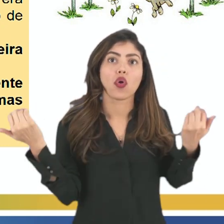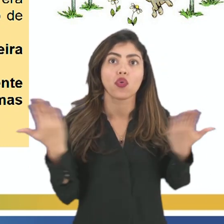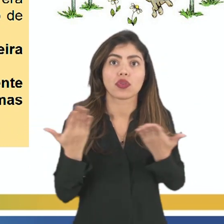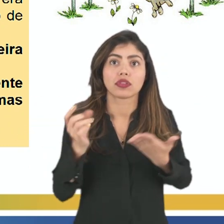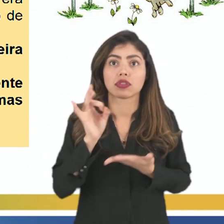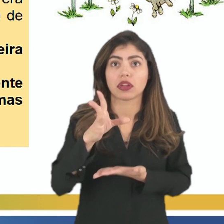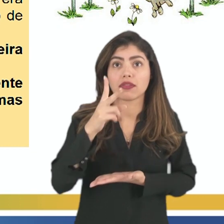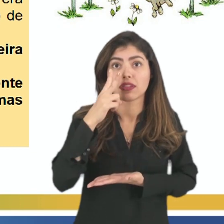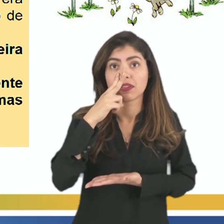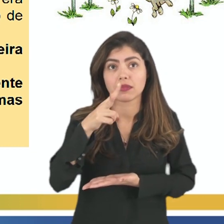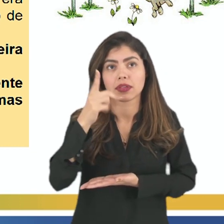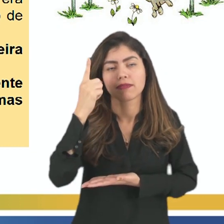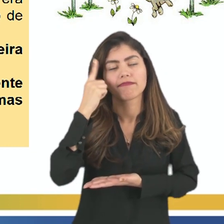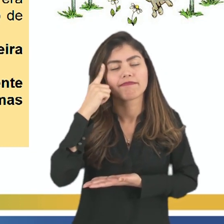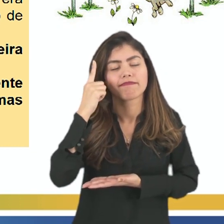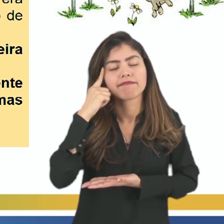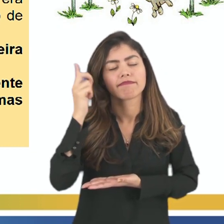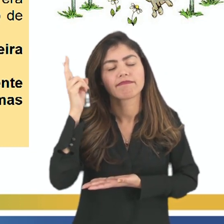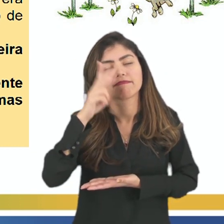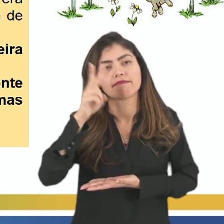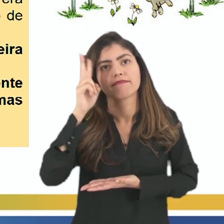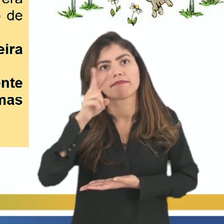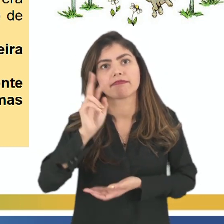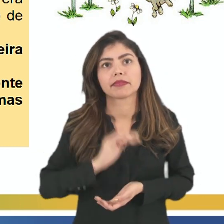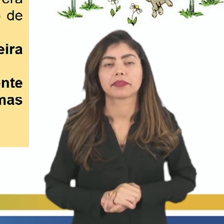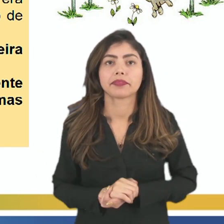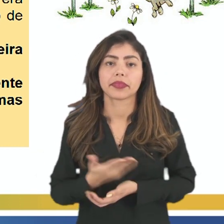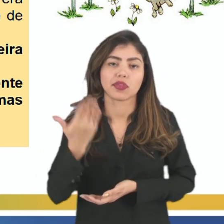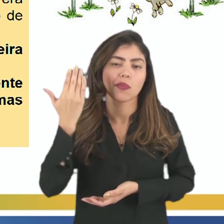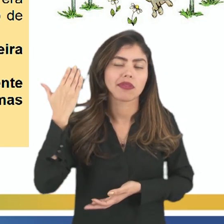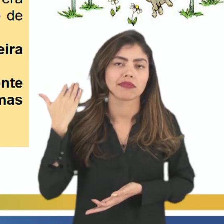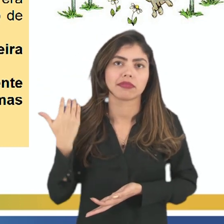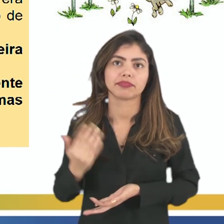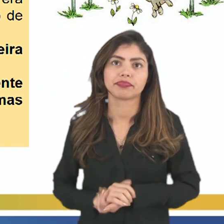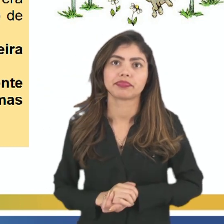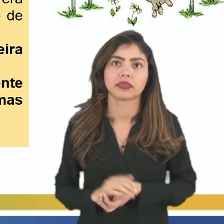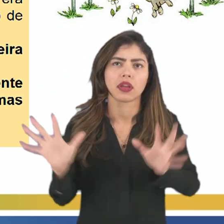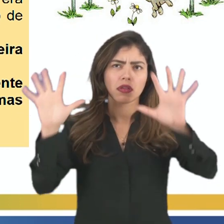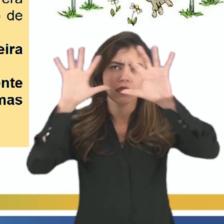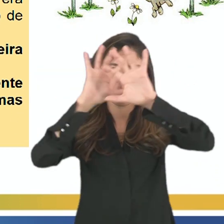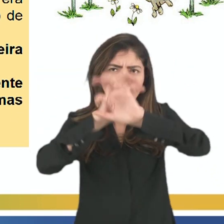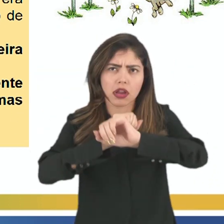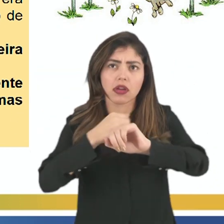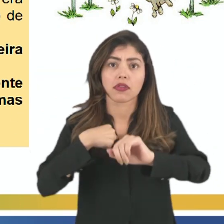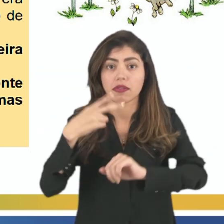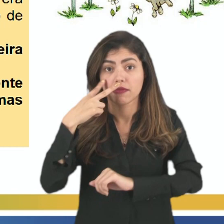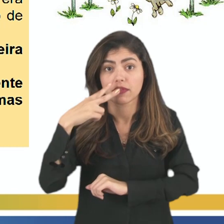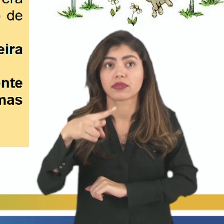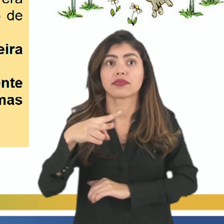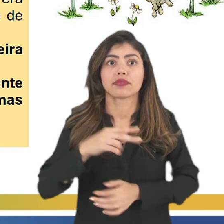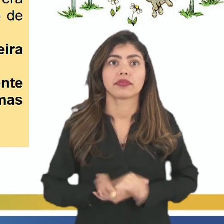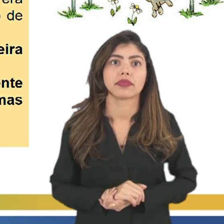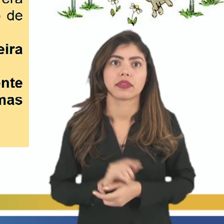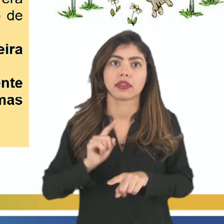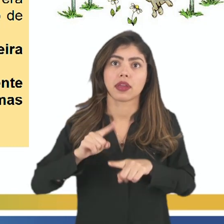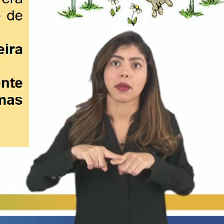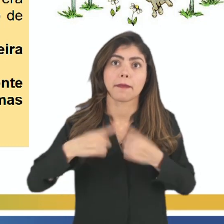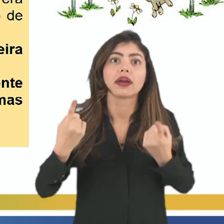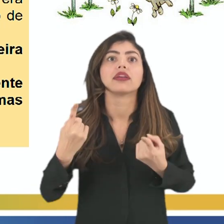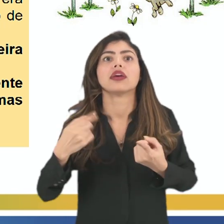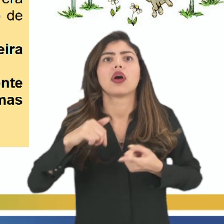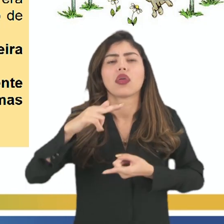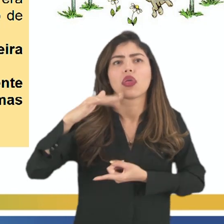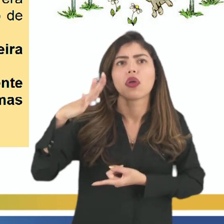hoje só vejo em minha mente através das lembranças do passado. Escuridão é o que vejo, mas